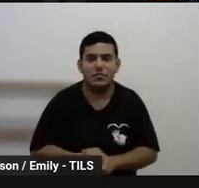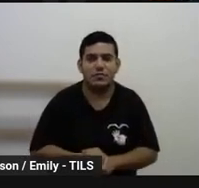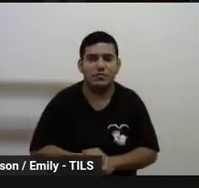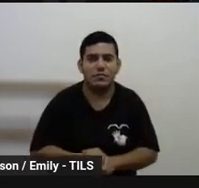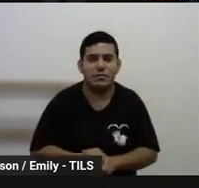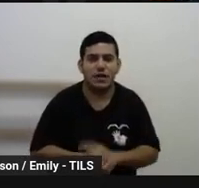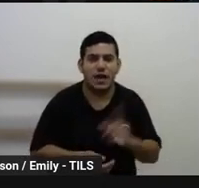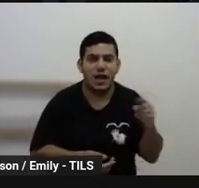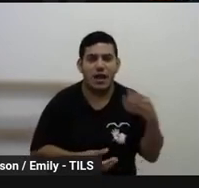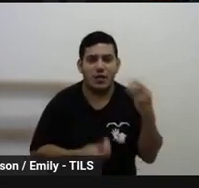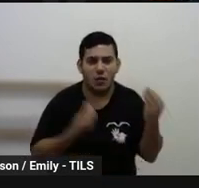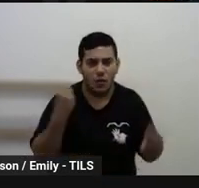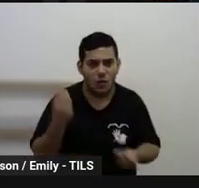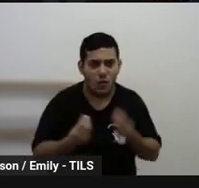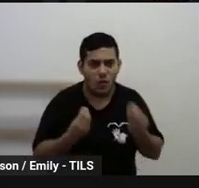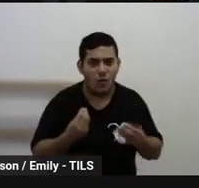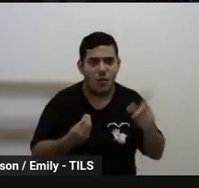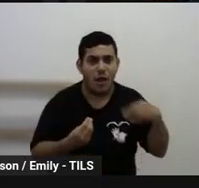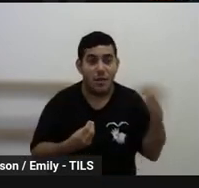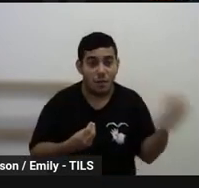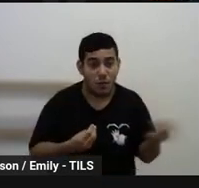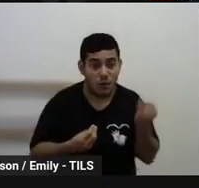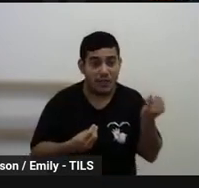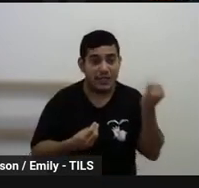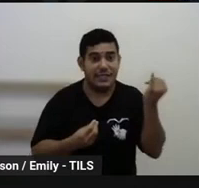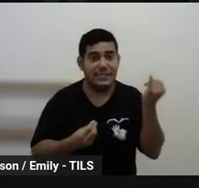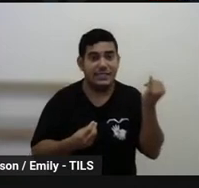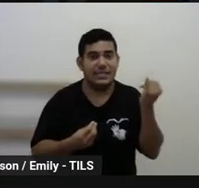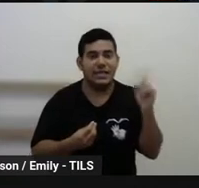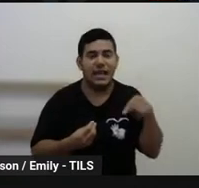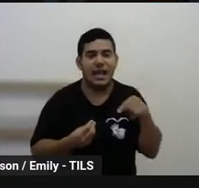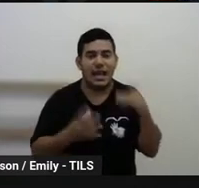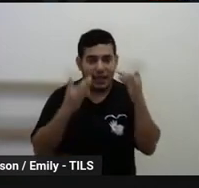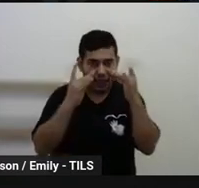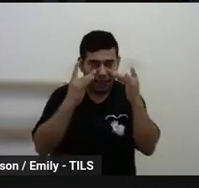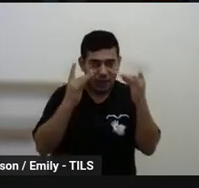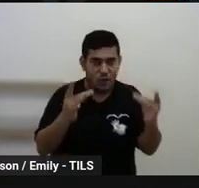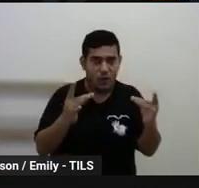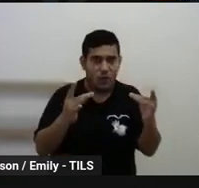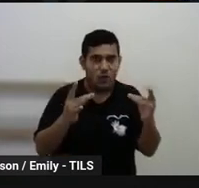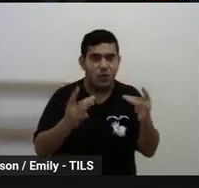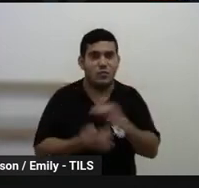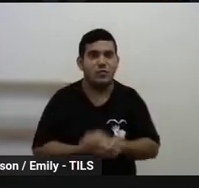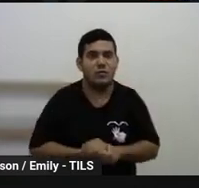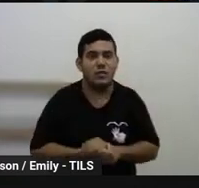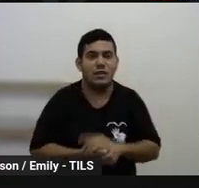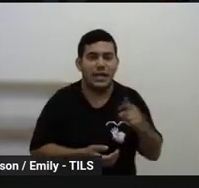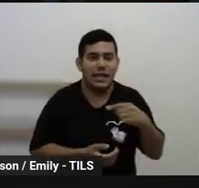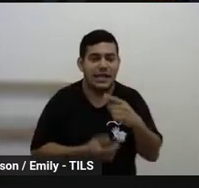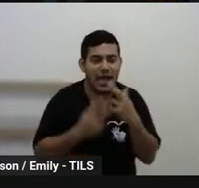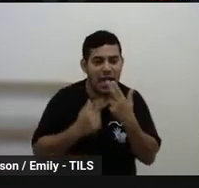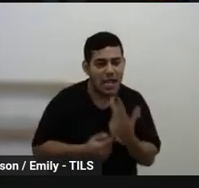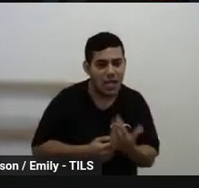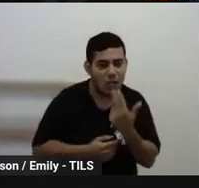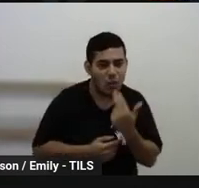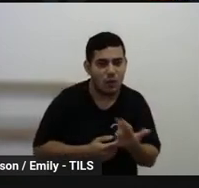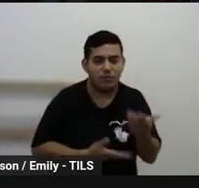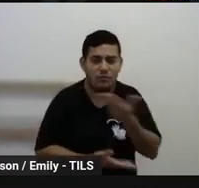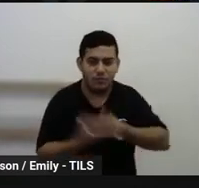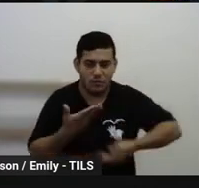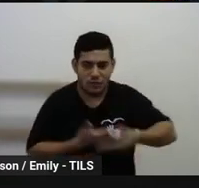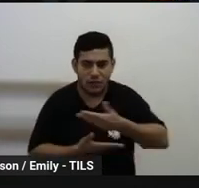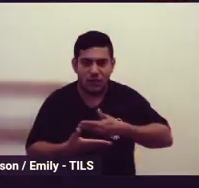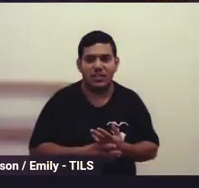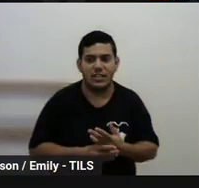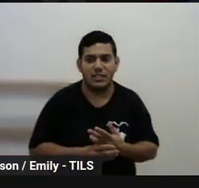enfim, é importante estarmos atentos também nesse sentido, né, das línguas que perpassam esse espaço